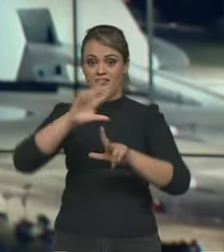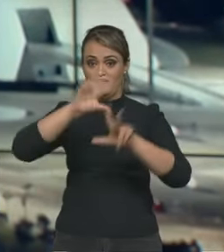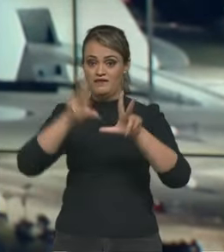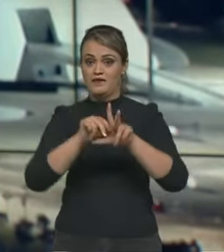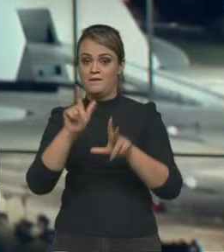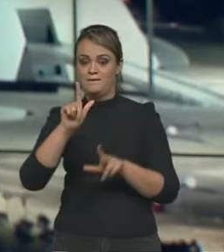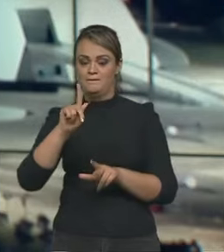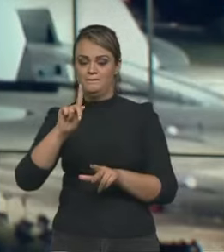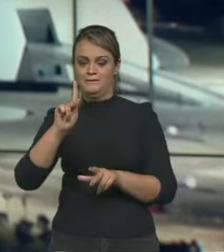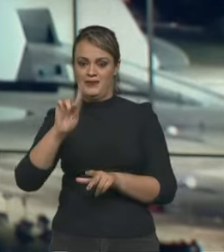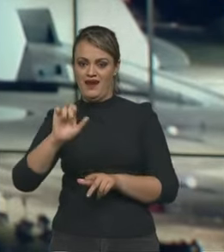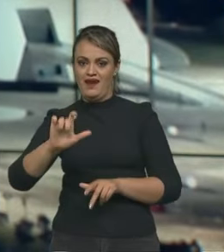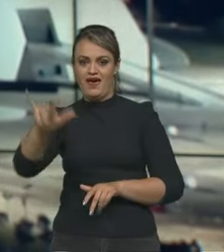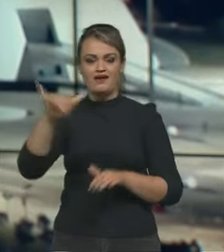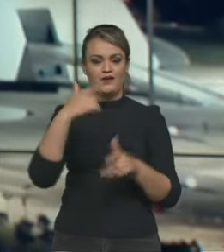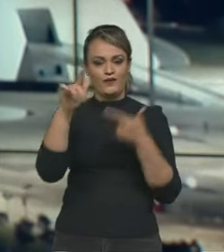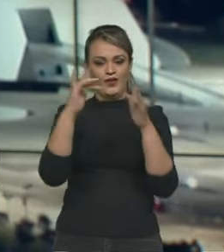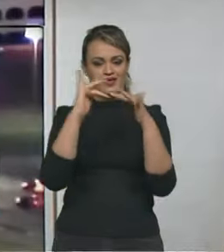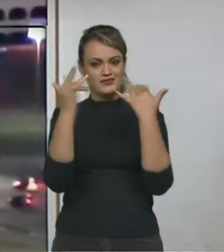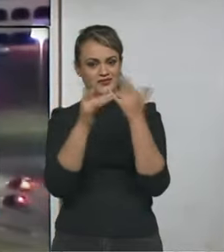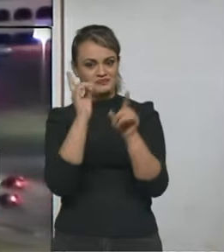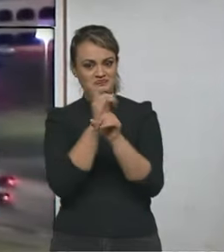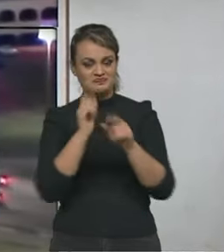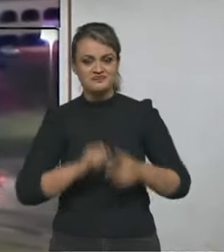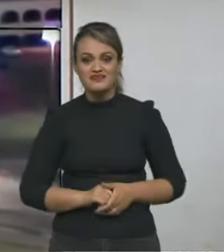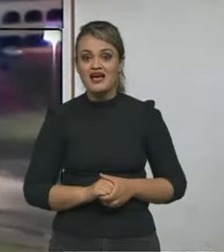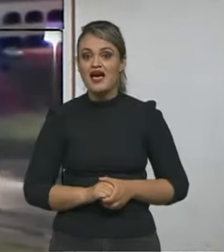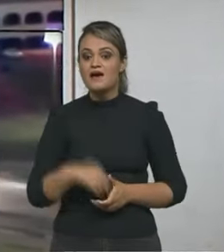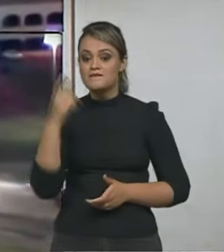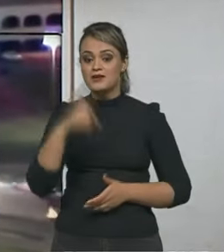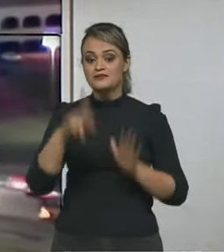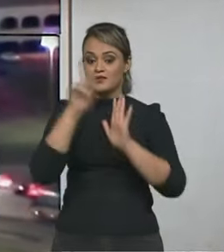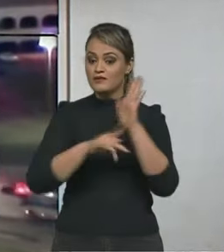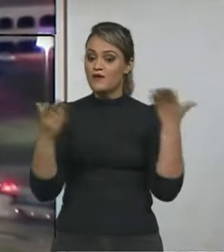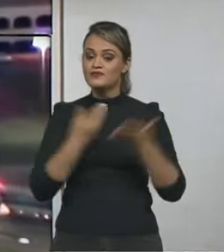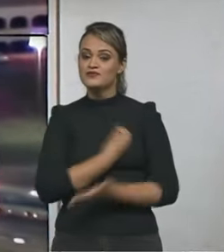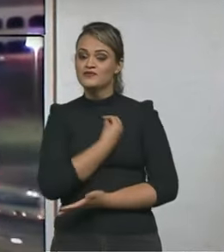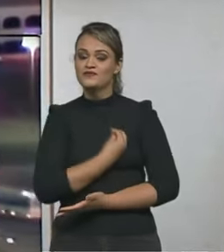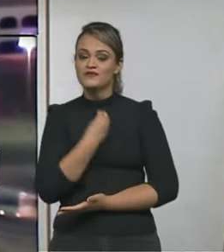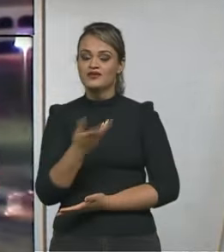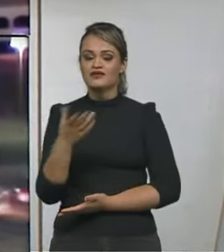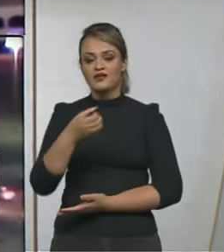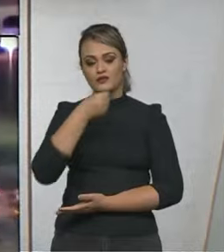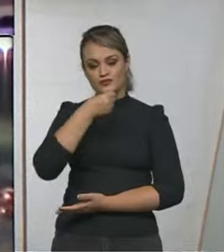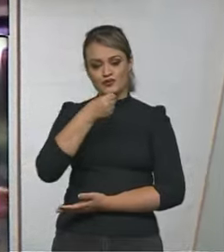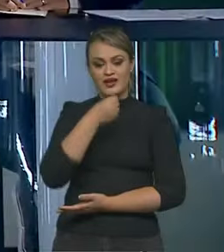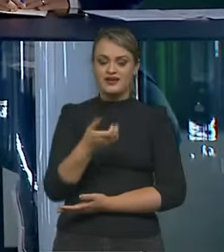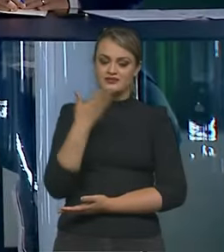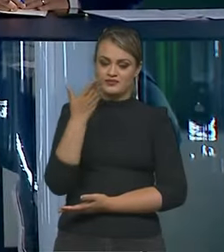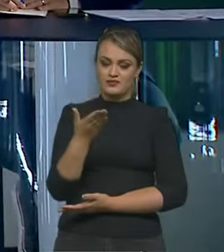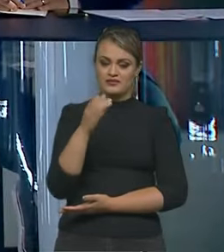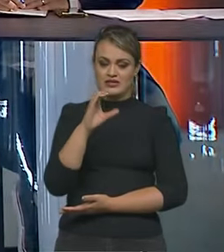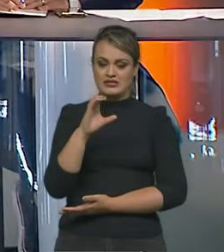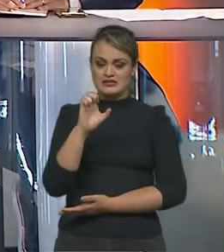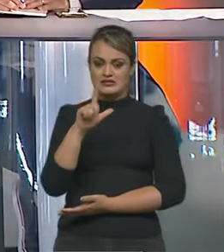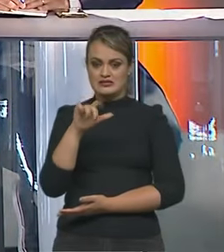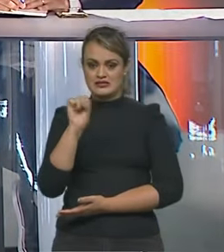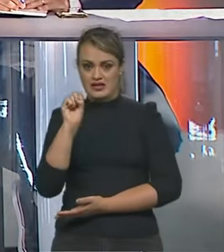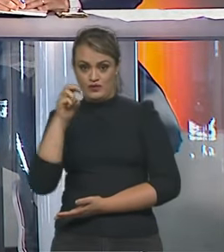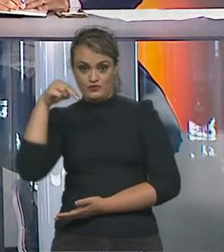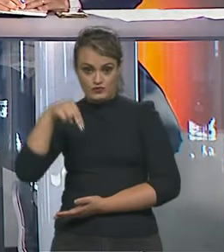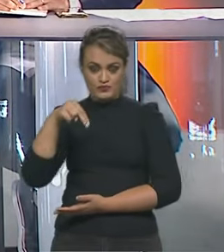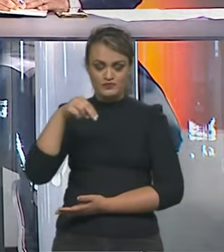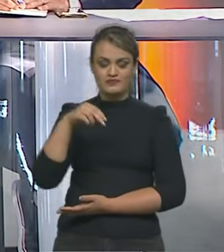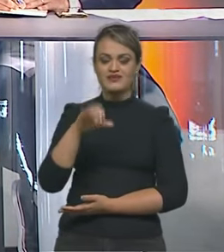Play e também nas nossas redes sociais. No programa de hoje, contamos com a presença do jornalista Celso Miranda, apresentador do programa